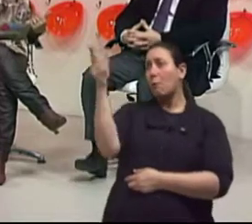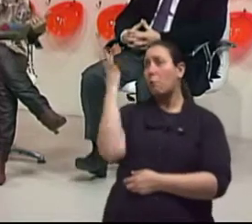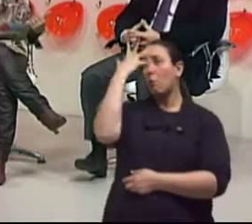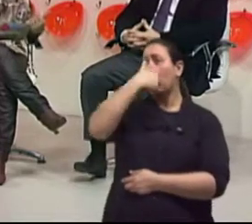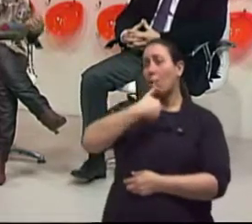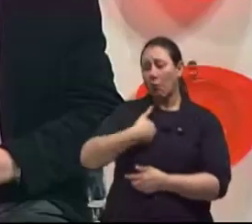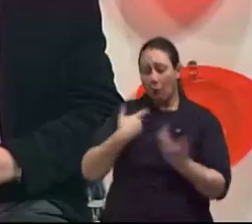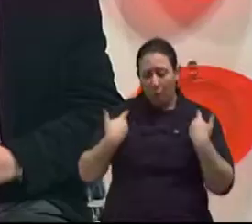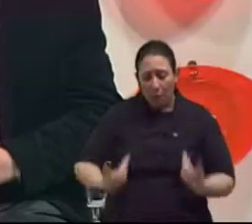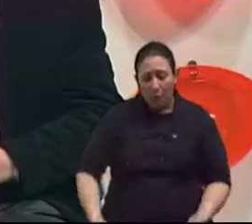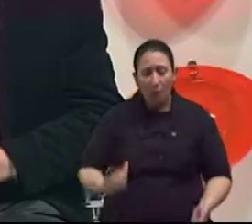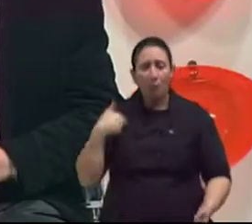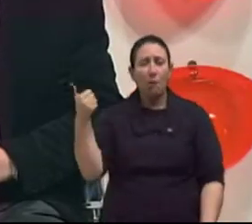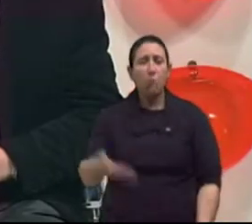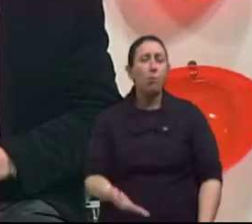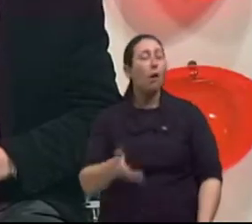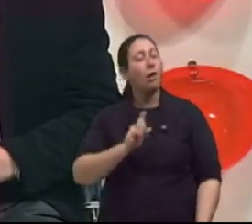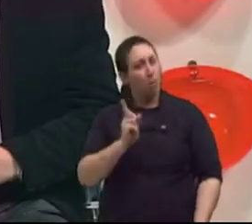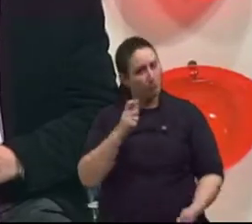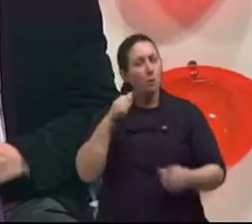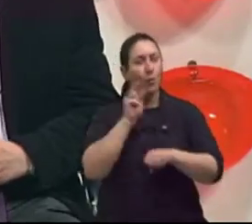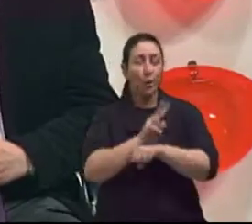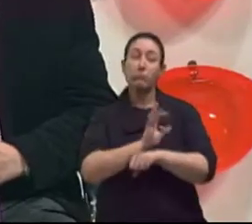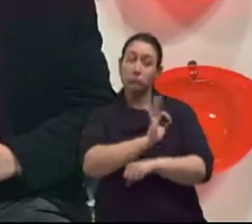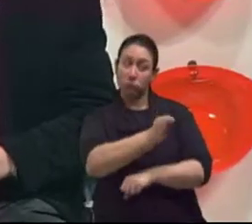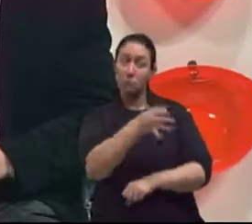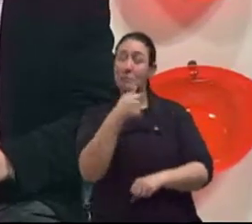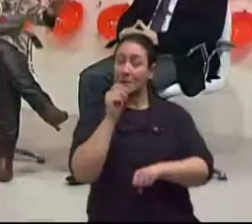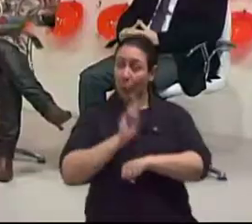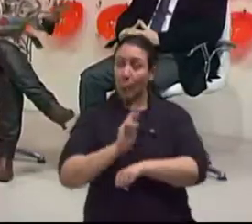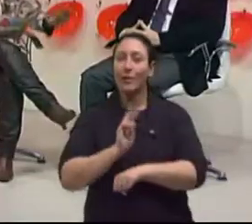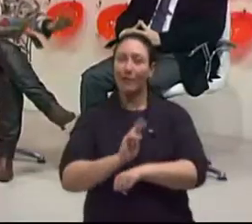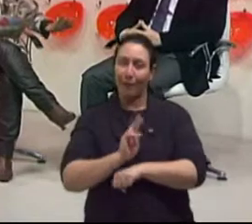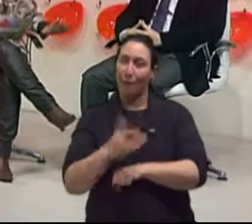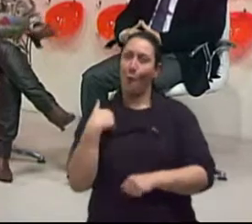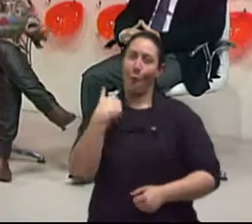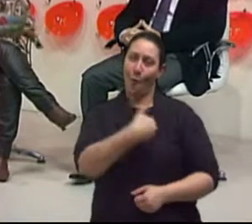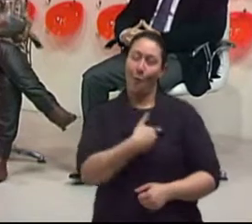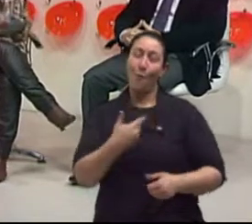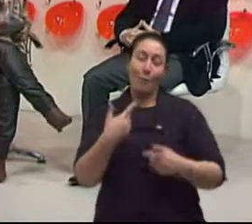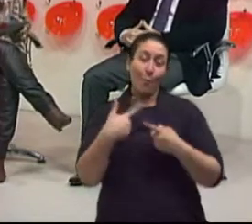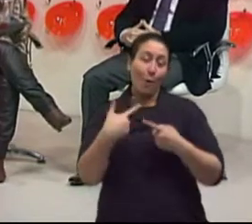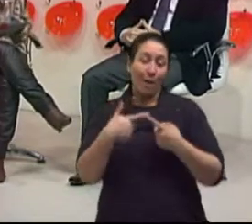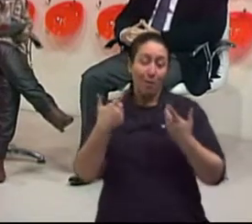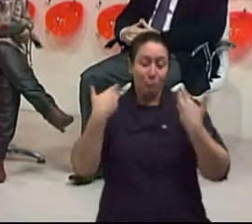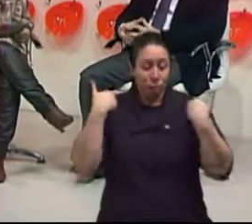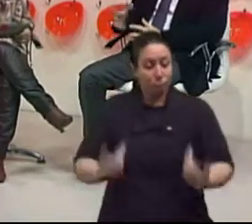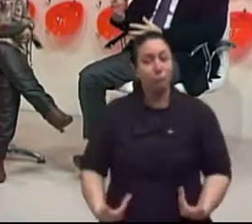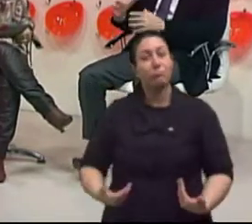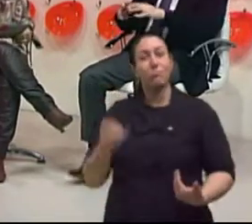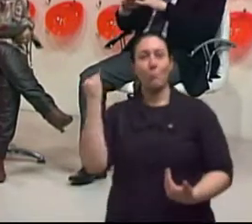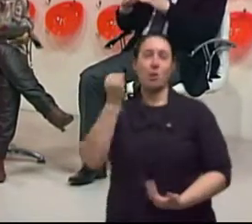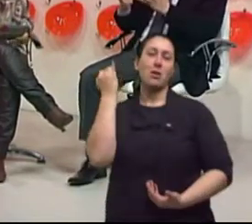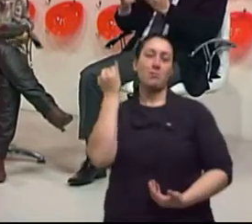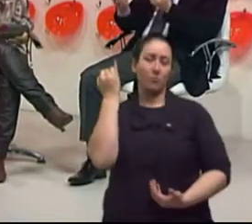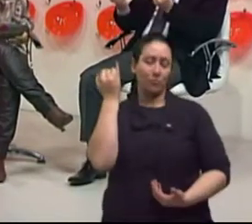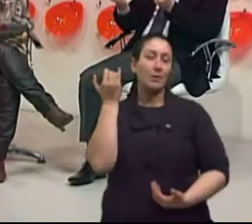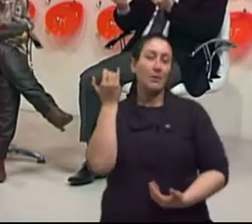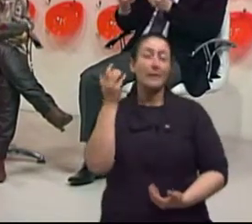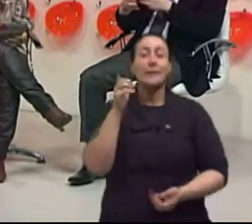Claro, e eu diria assim, cuidar muito bem. Cuidar muito bem, para ficar meio parecida com ela. A saúde,